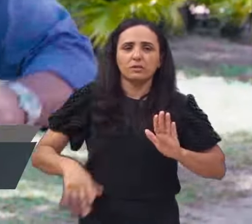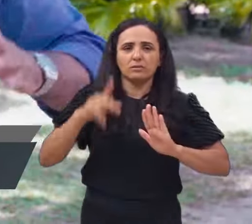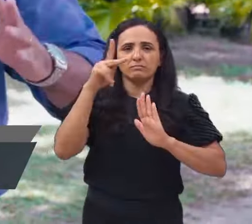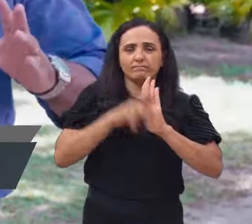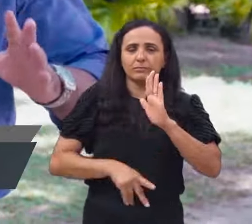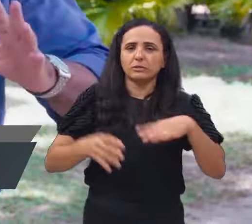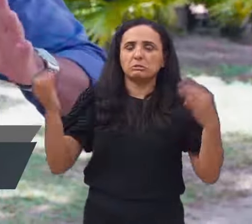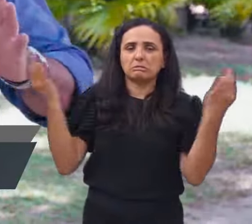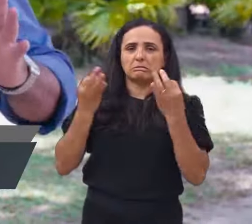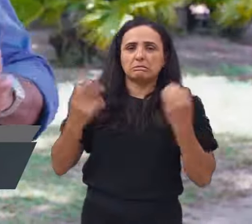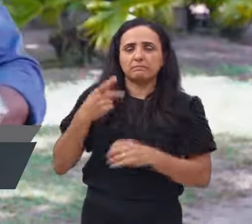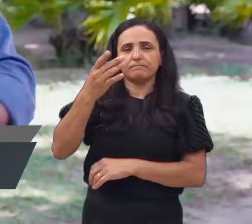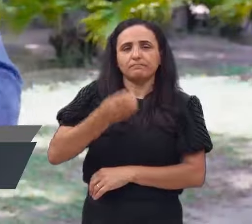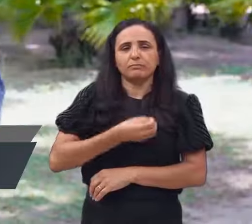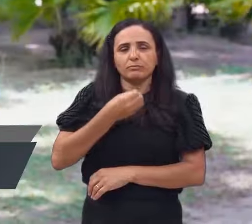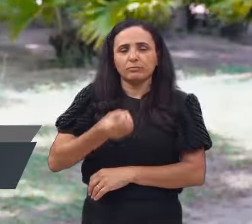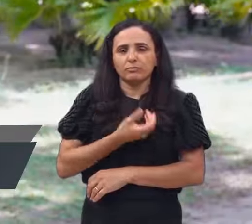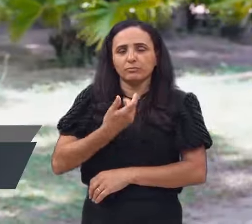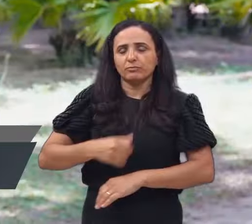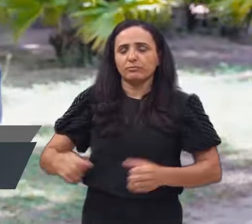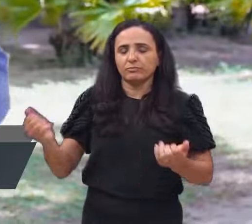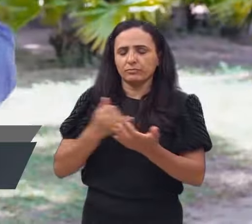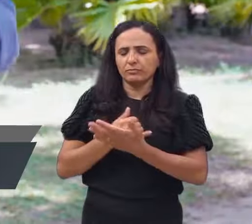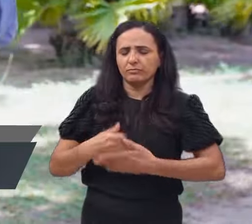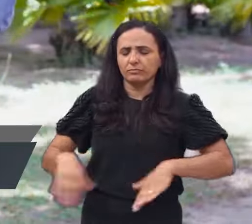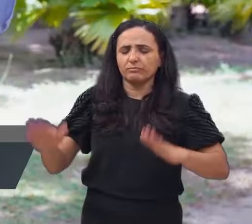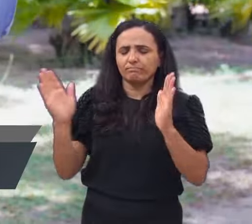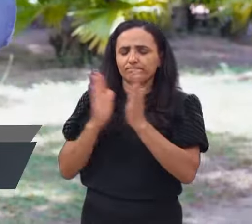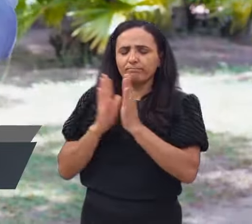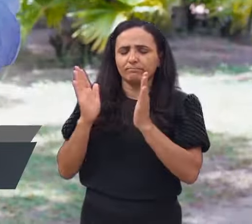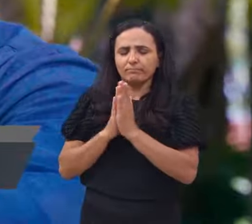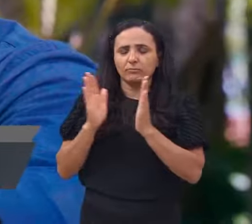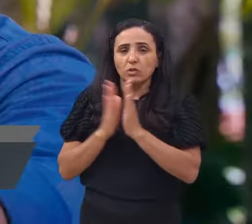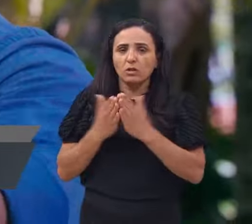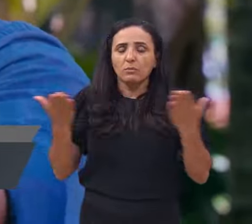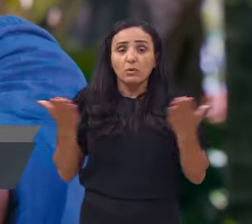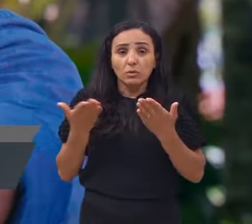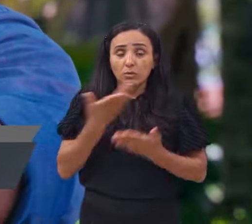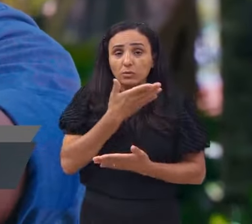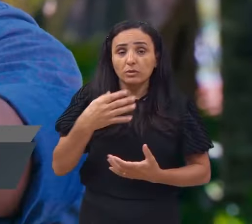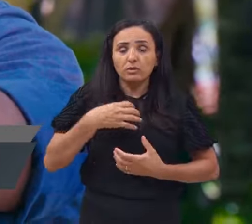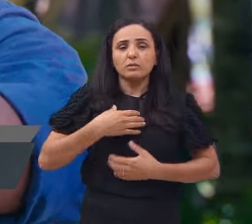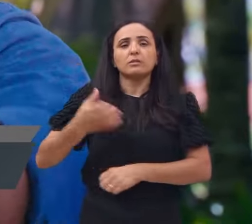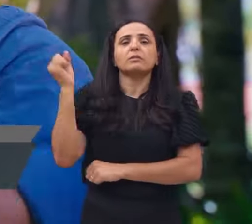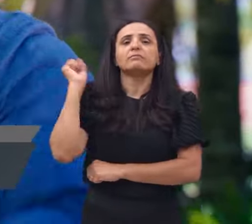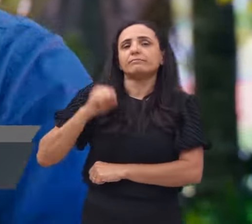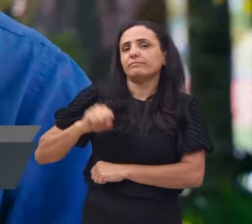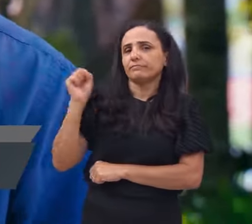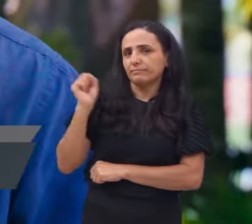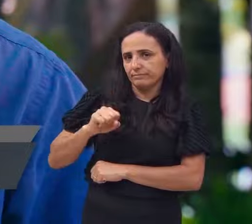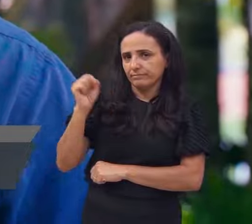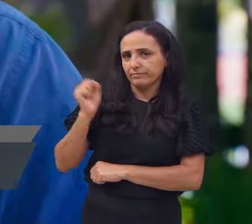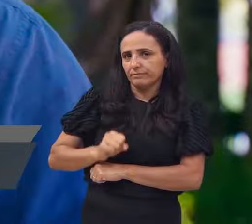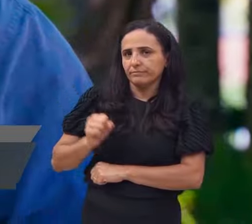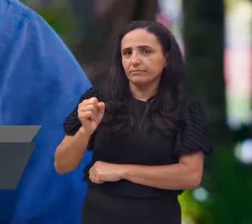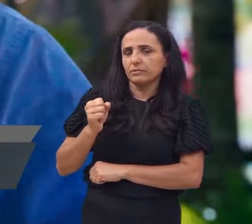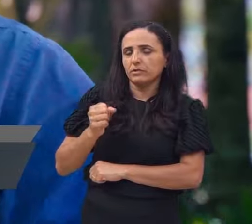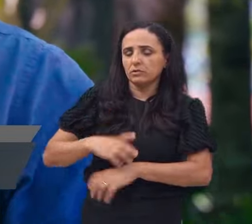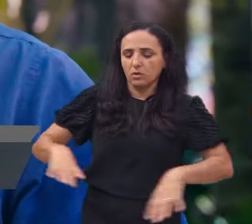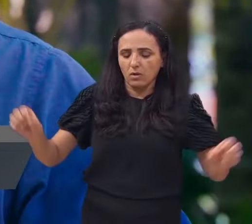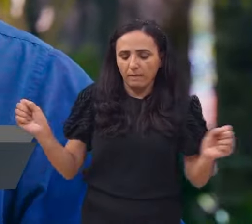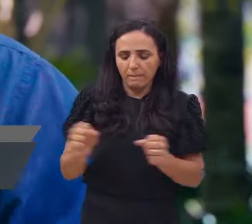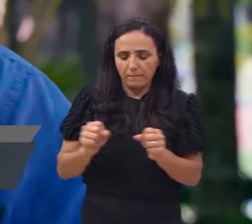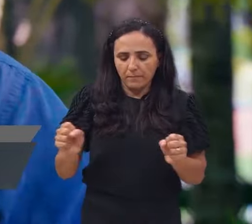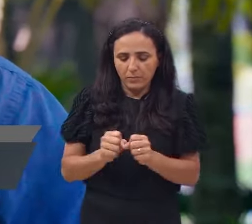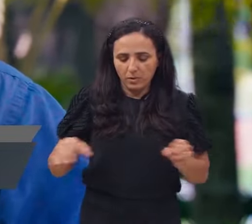O Senhor tem um plano gigantesco com você, e quer começar a partir de hoje. Isso mesmo. É você dando um sim para Jesus, e